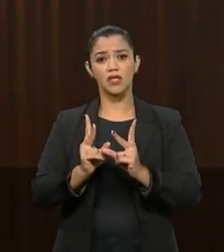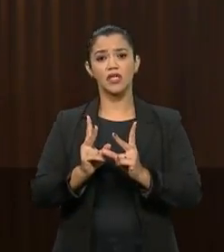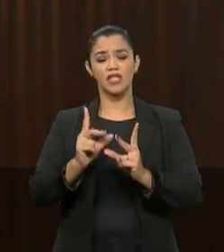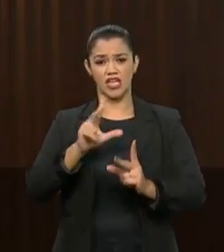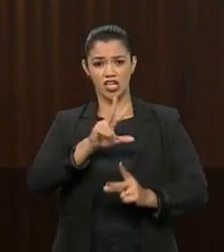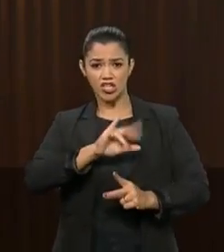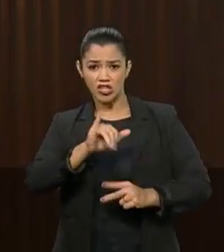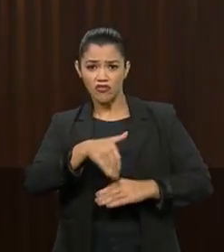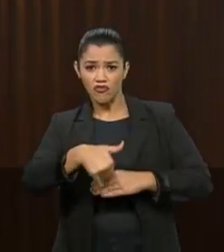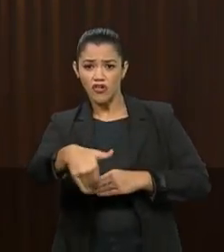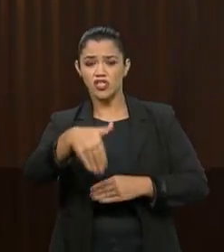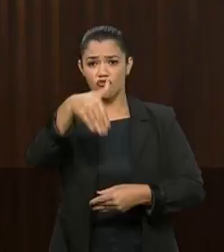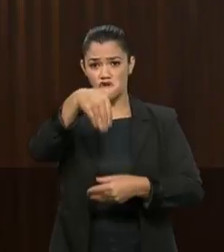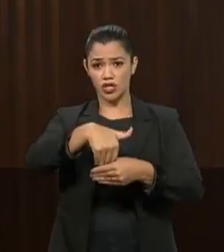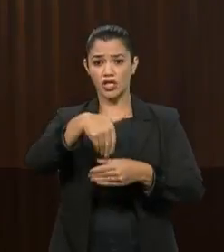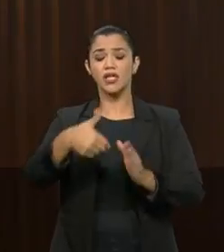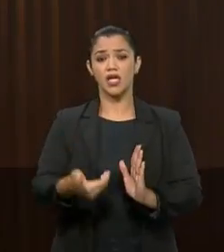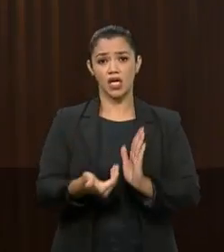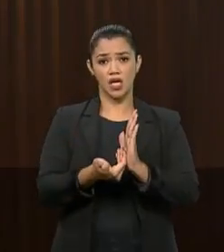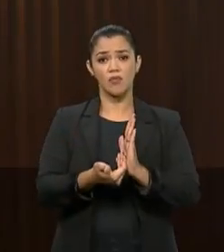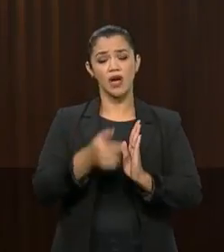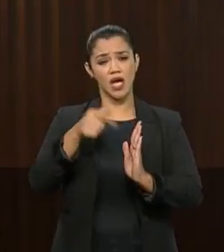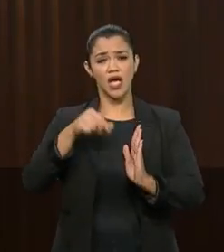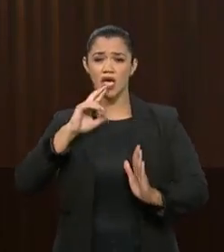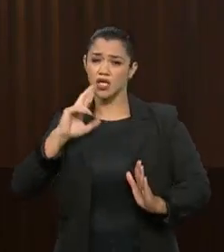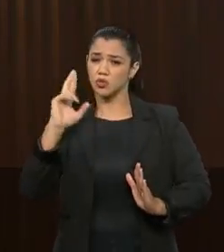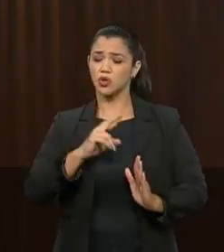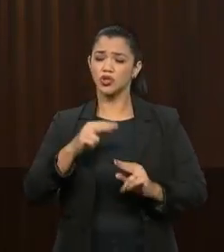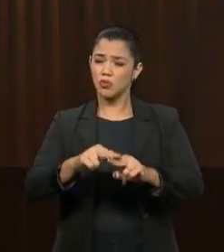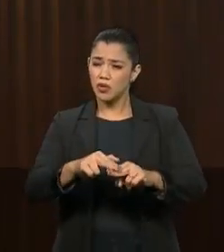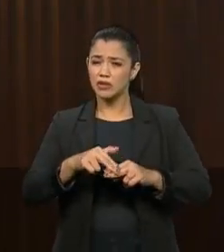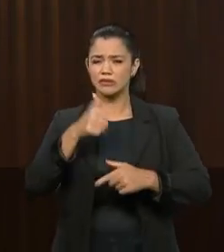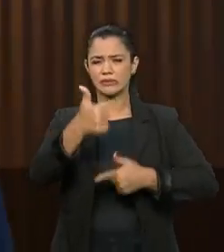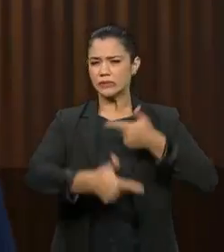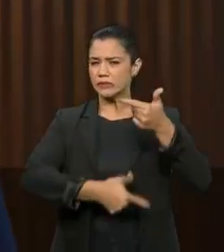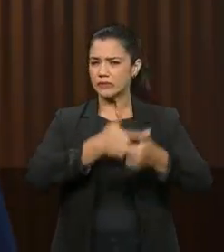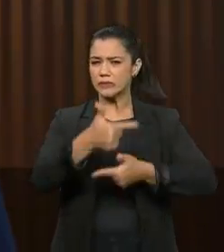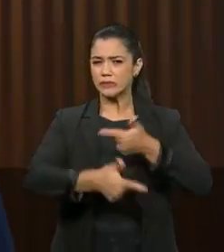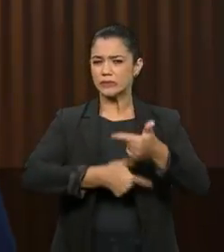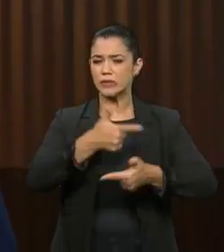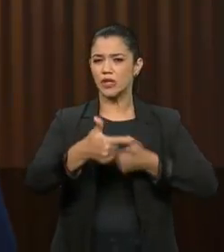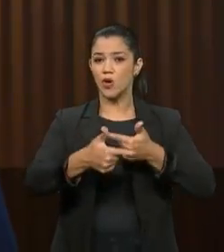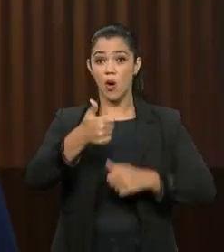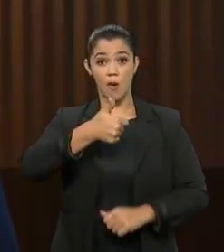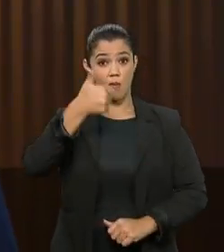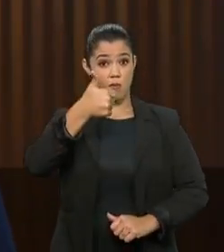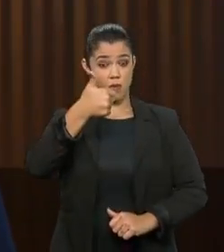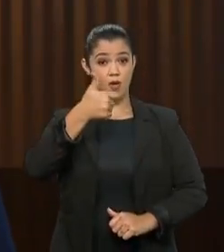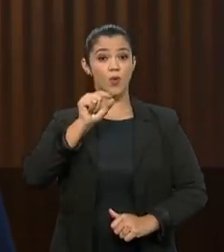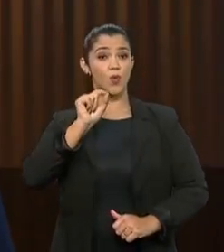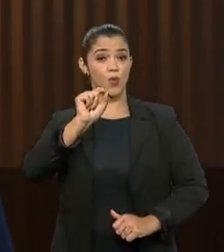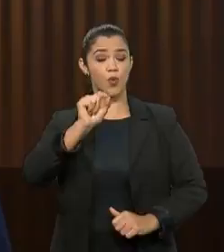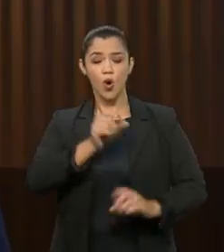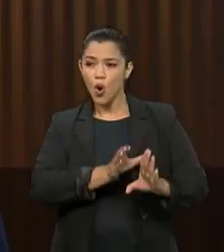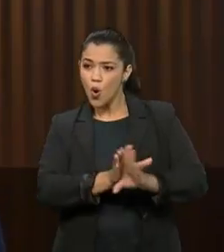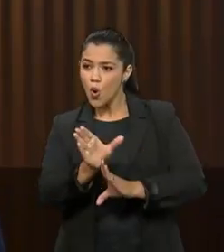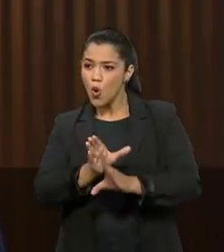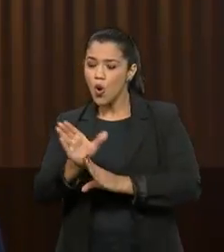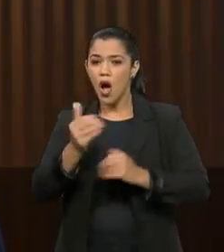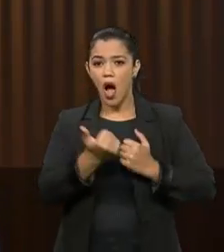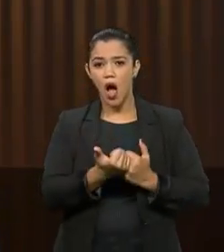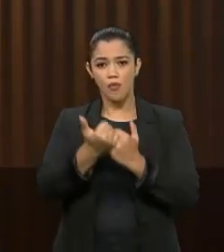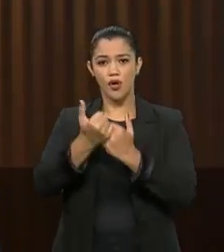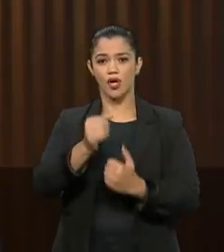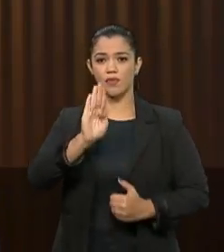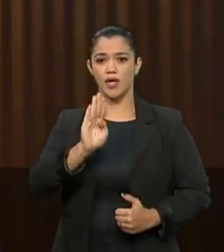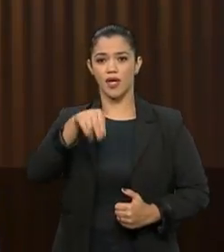que será votada agora na Câmara, é resultado de um longo trabalho. Primeiro, consultorias apoiaram o